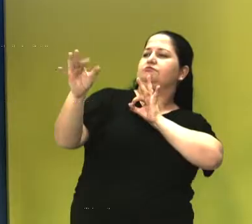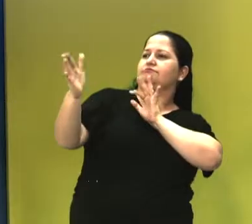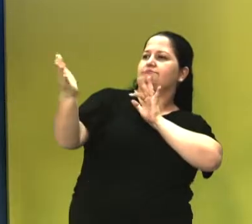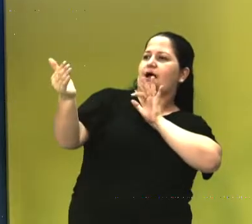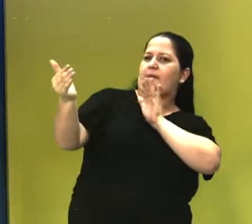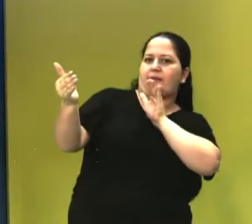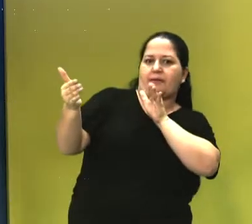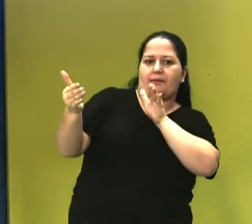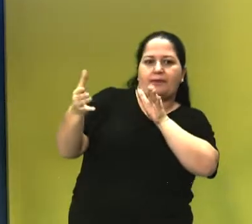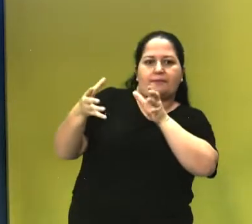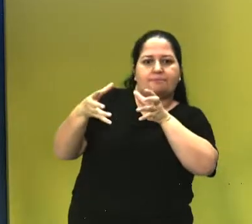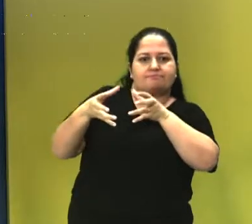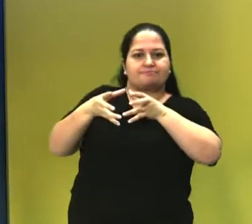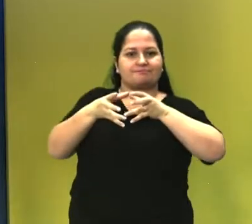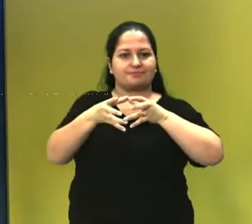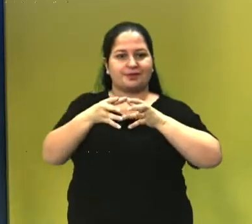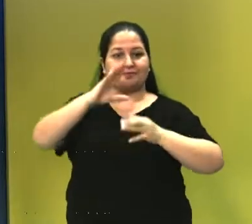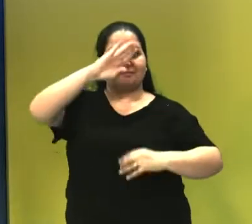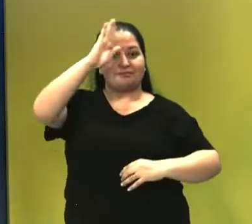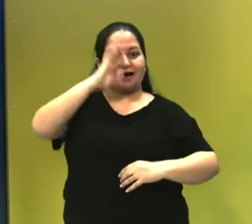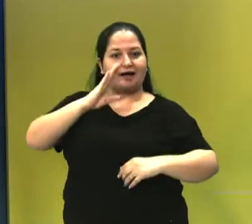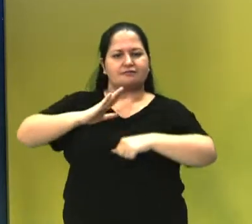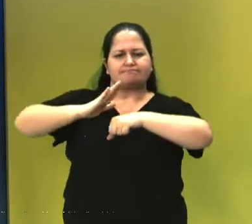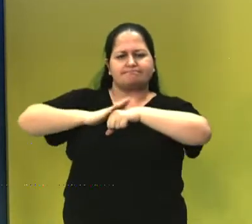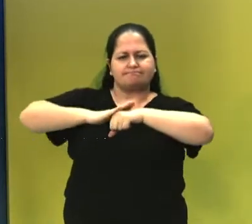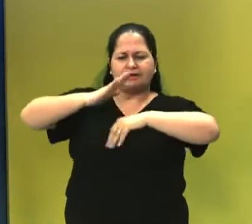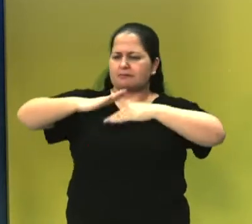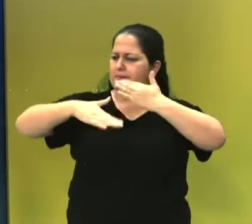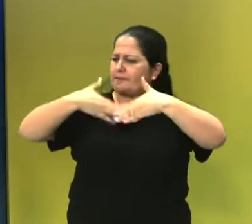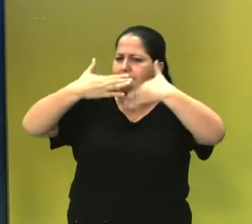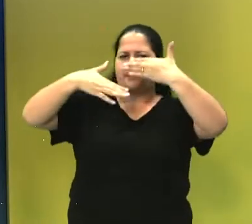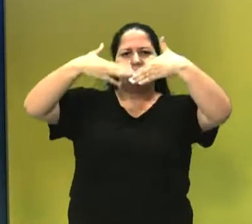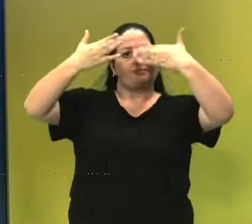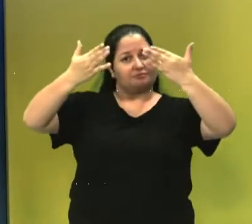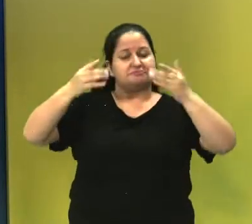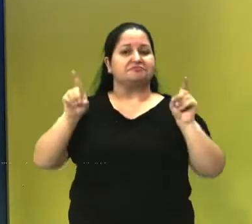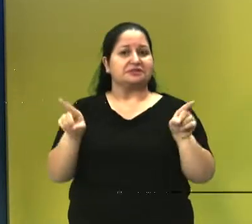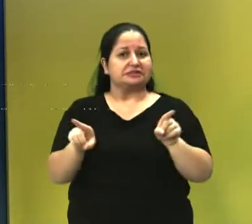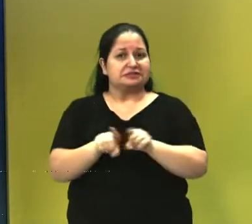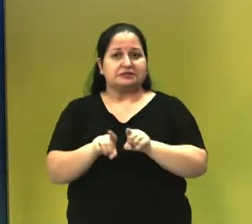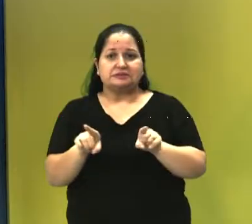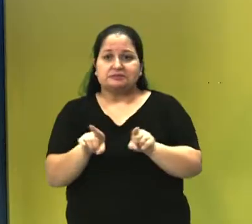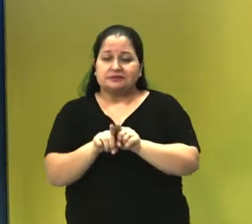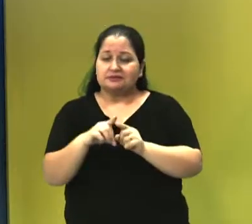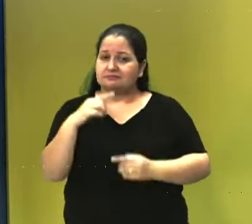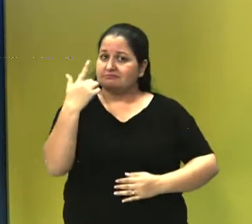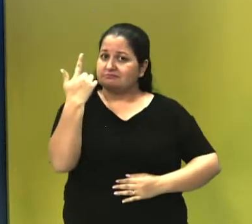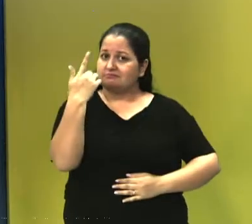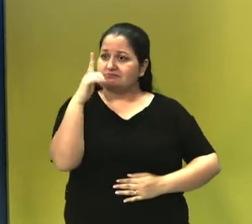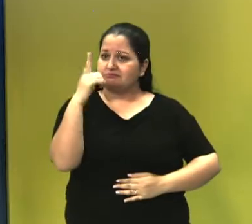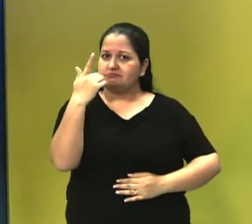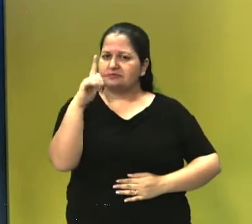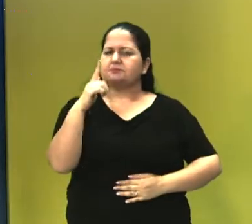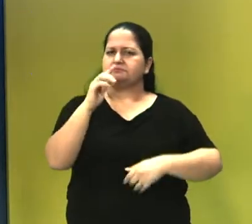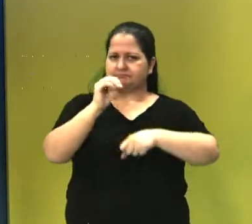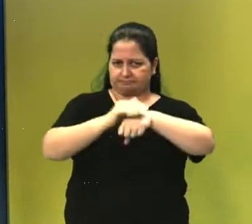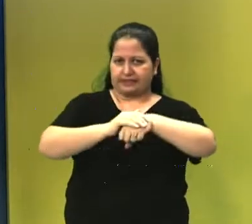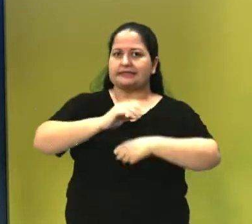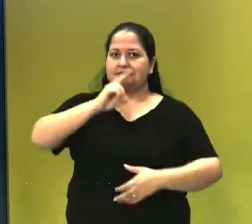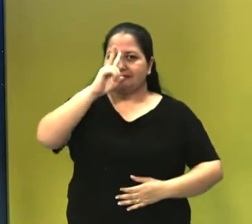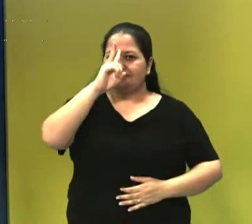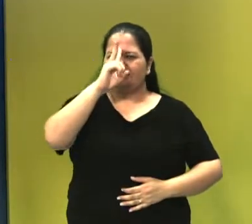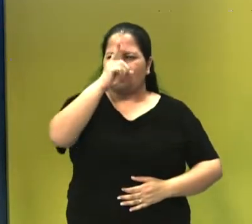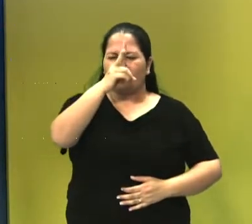modernizar o Brasil. E Goiânia vai ser também pensada como um forte patamar para a